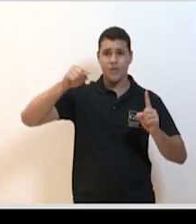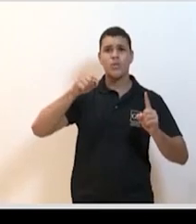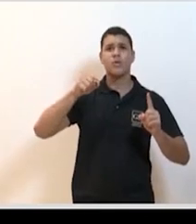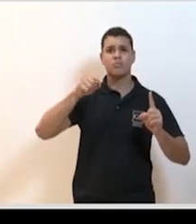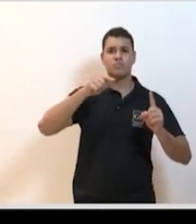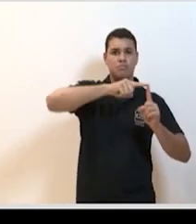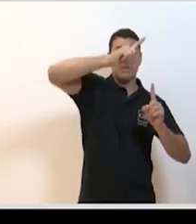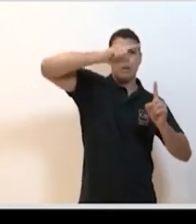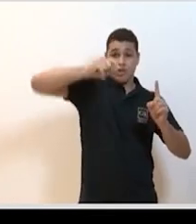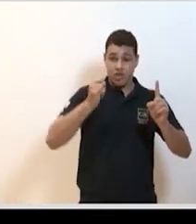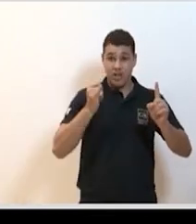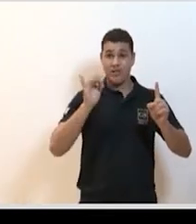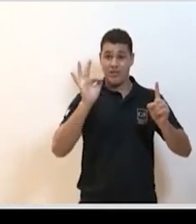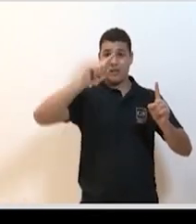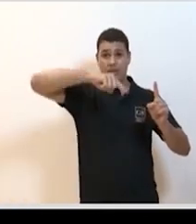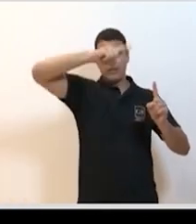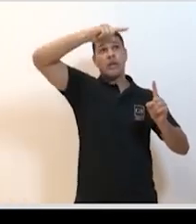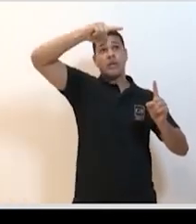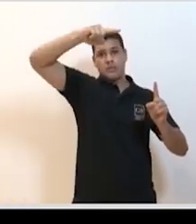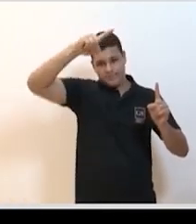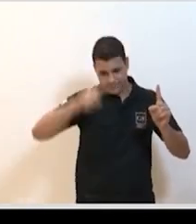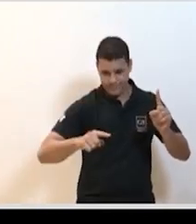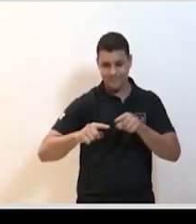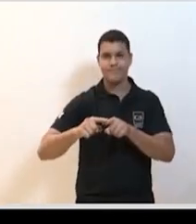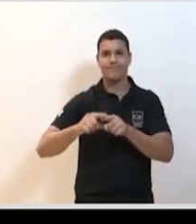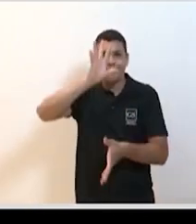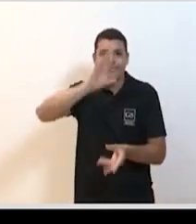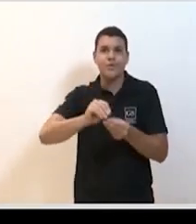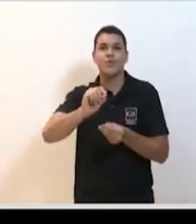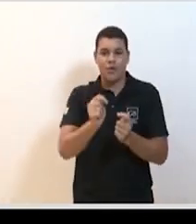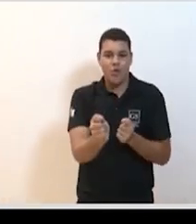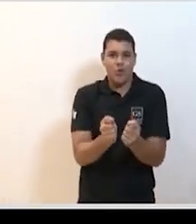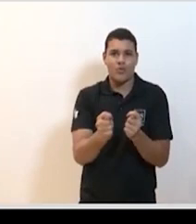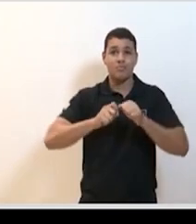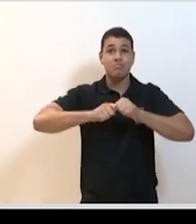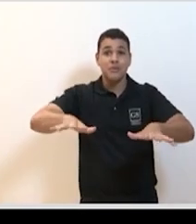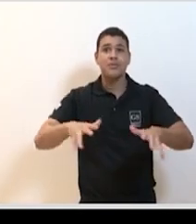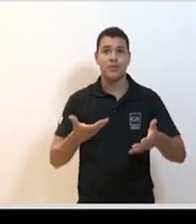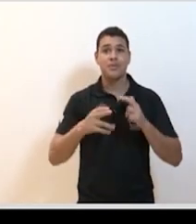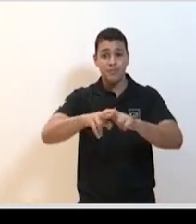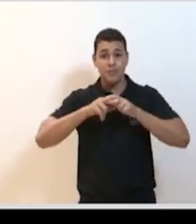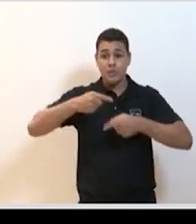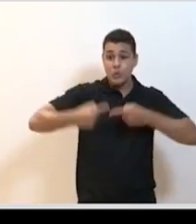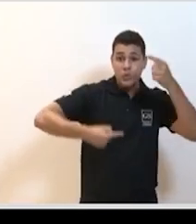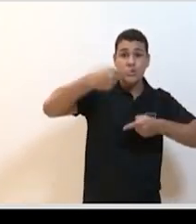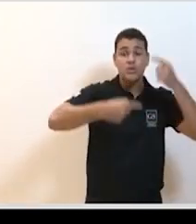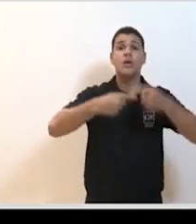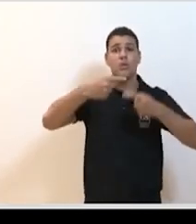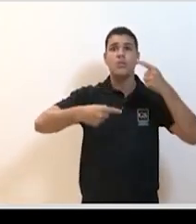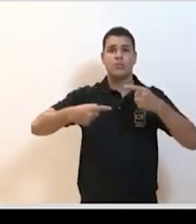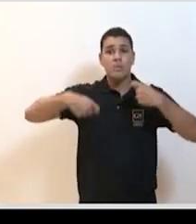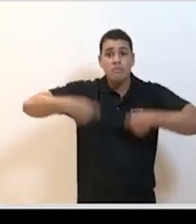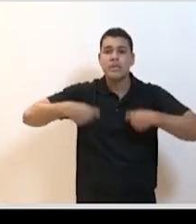caíram os números da epidemia e o que era previsto se nada fosse feito. Por isso que essa é uma discussão que não pode haver. É